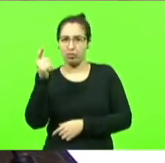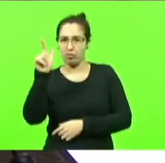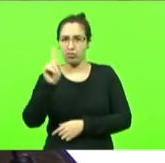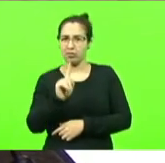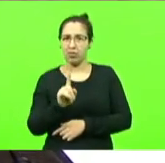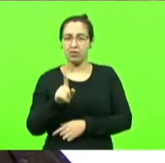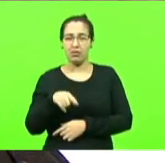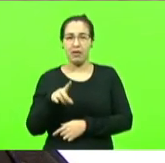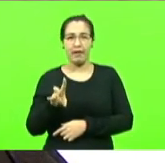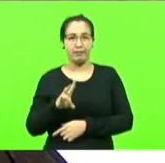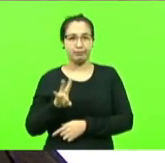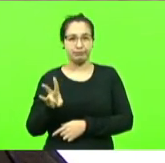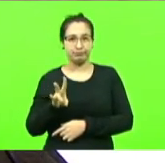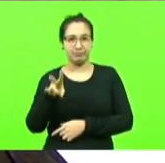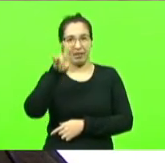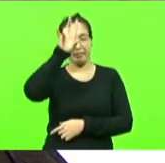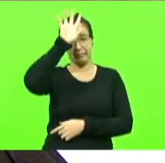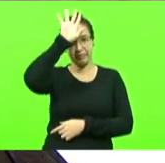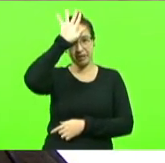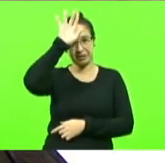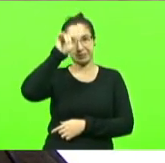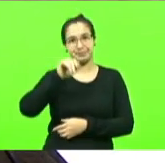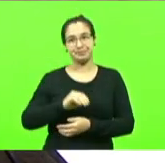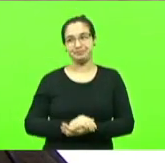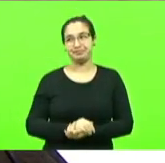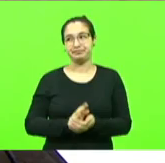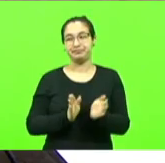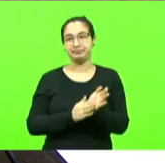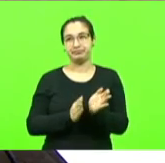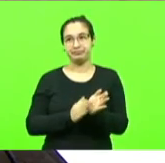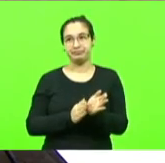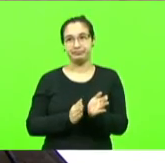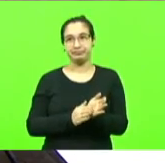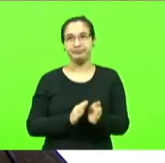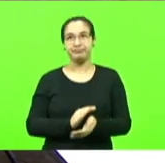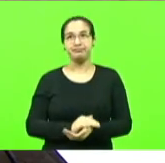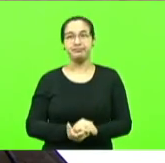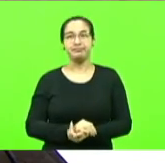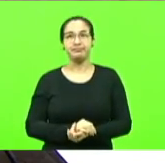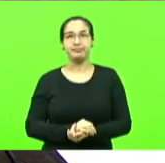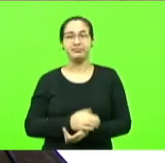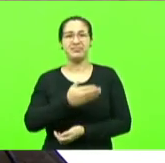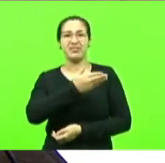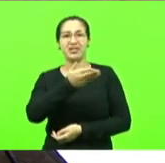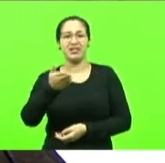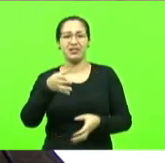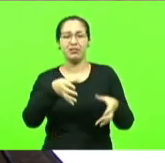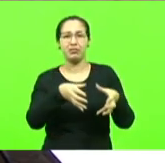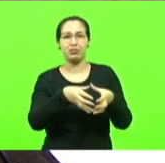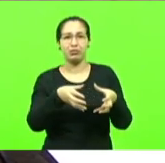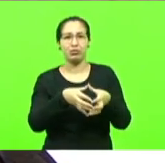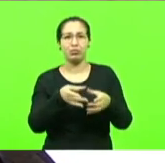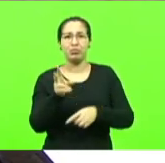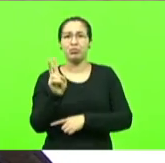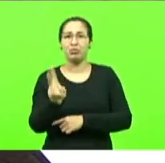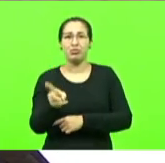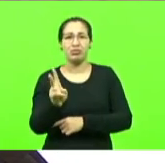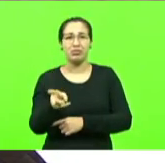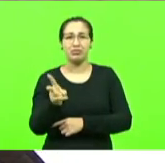viadagem mesmo parabéns Clésio Salvar esse pessoal continua as suas